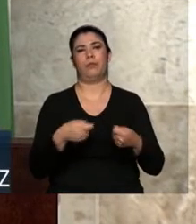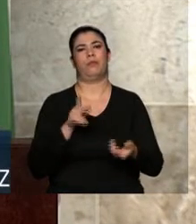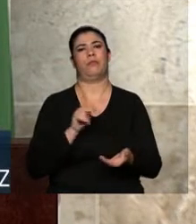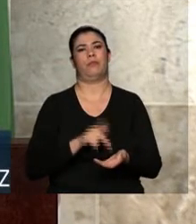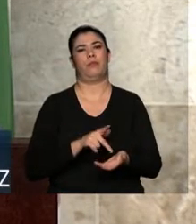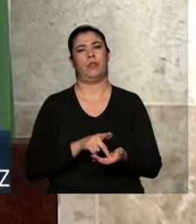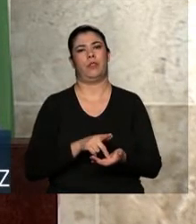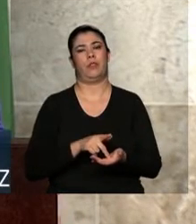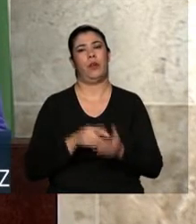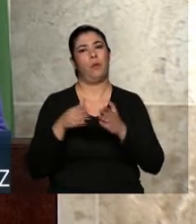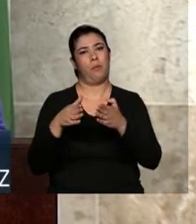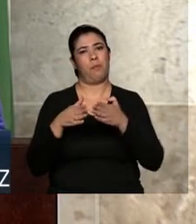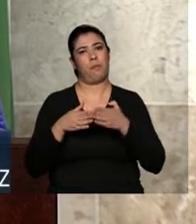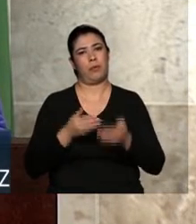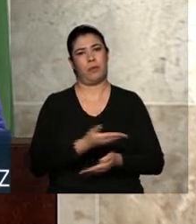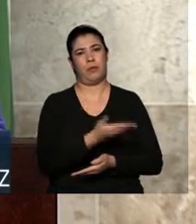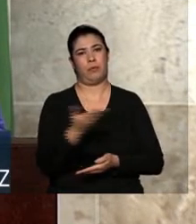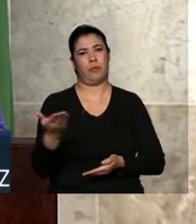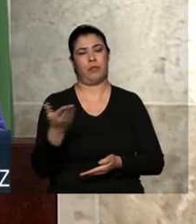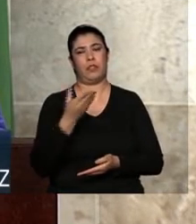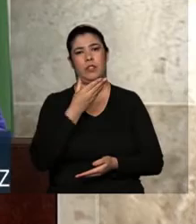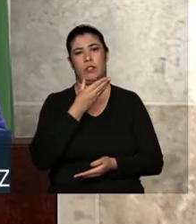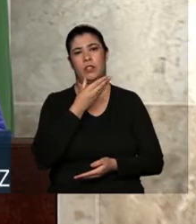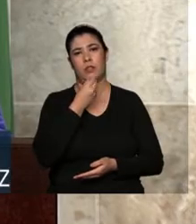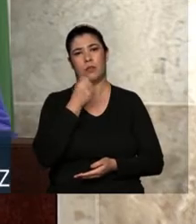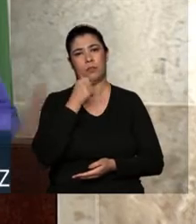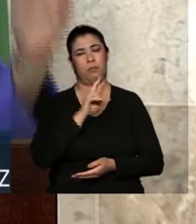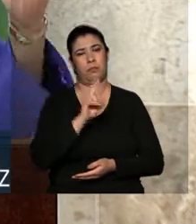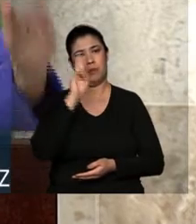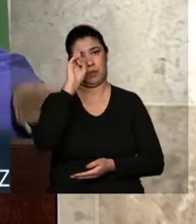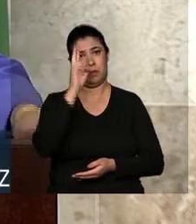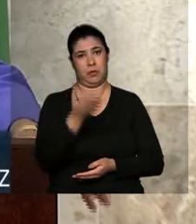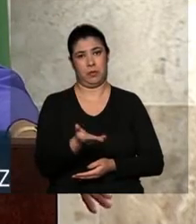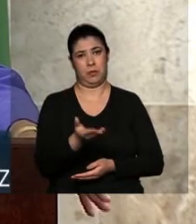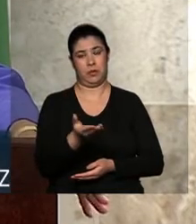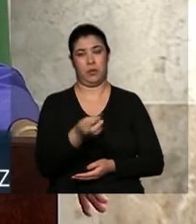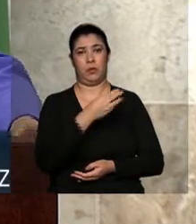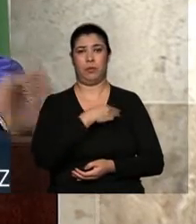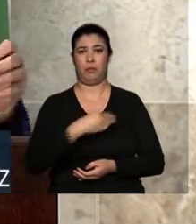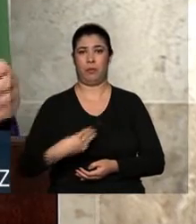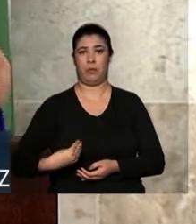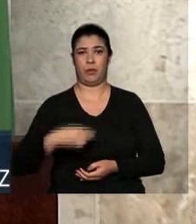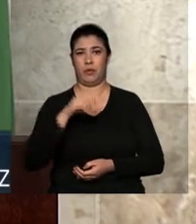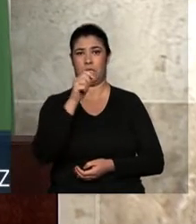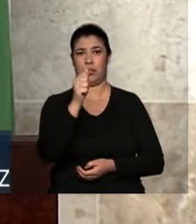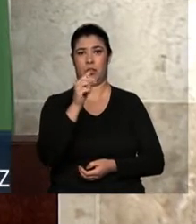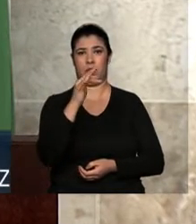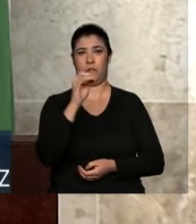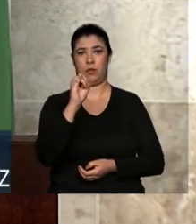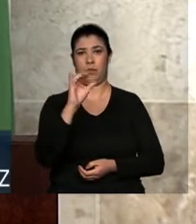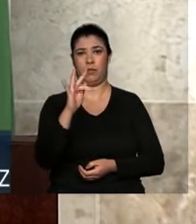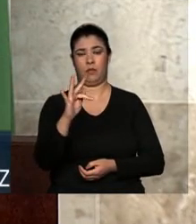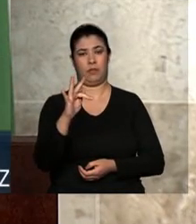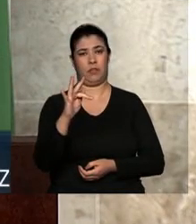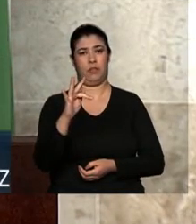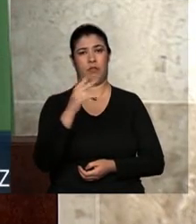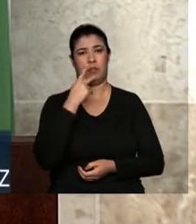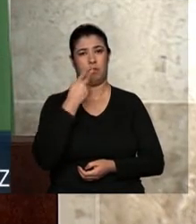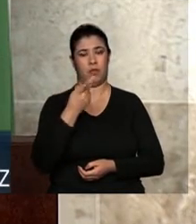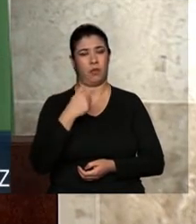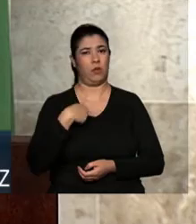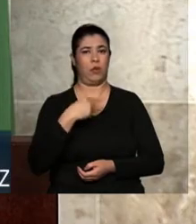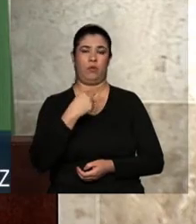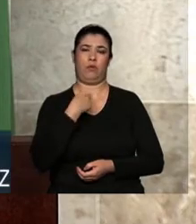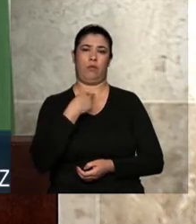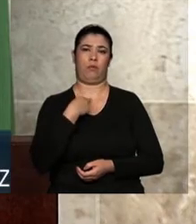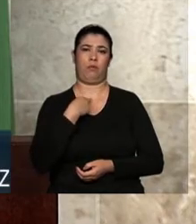aí eu queria pedir para os senhores aqui, como disse o ministro Afif, eu não vou poder continuar até o fim